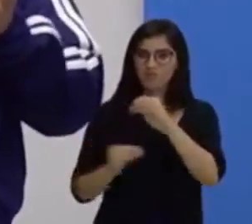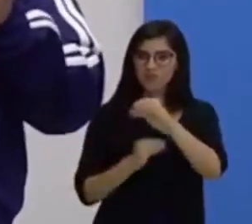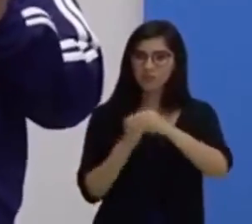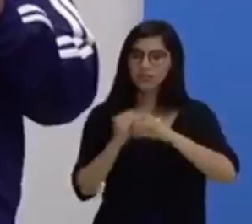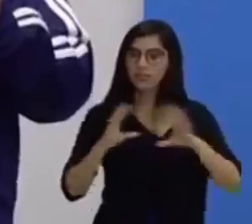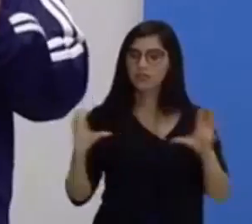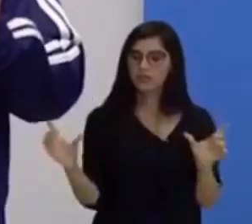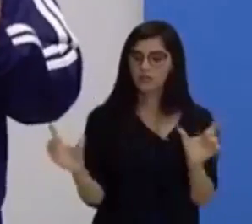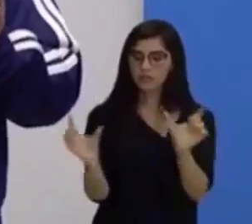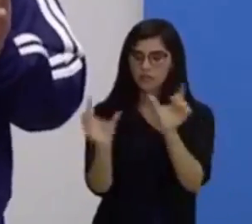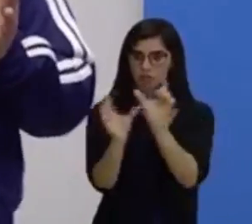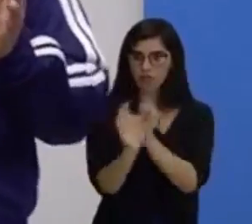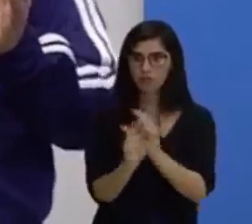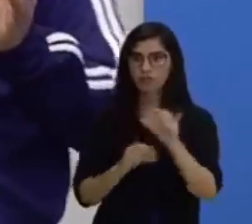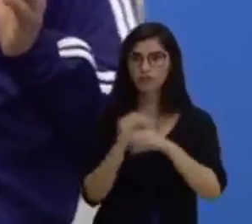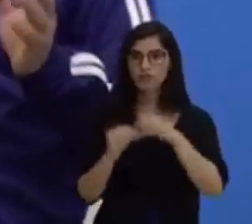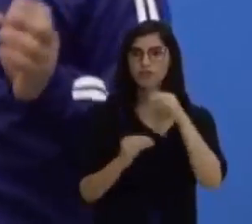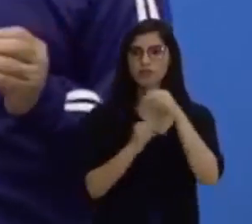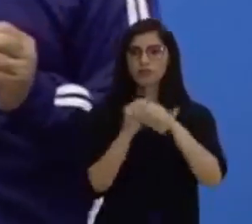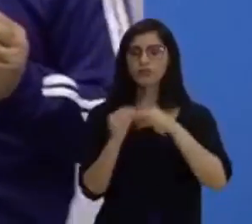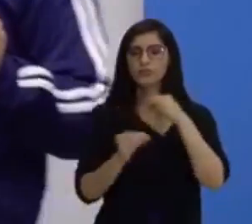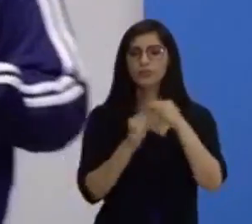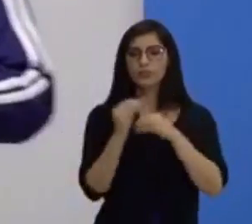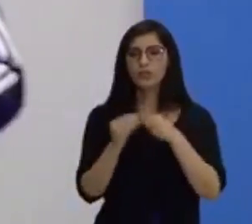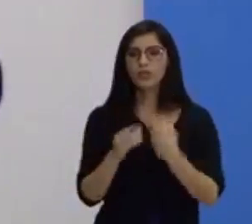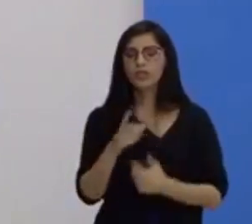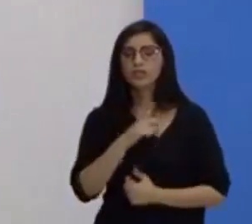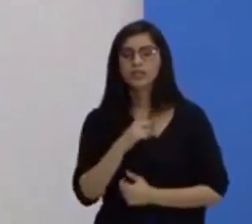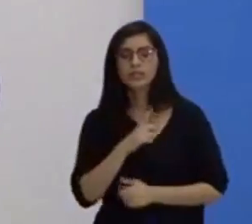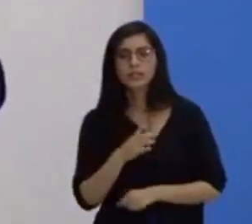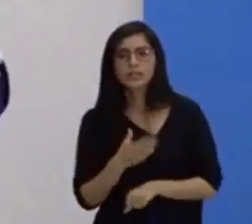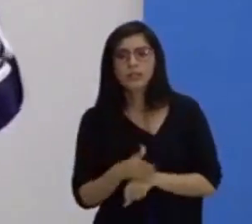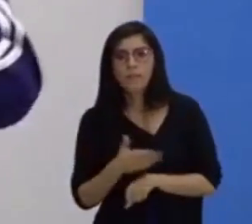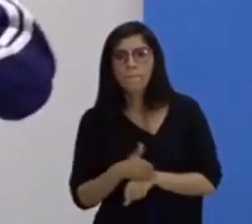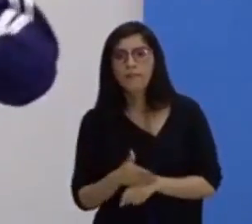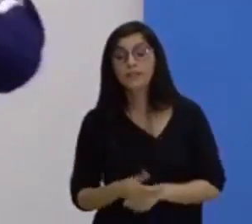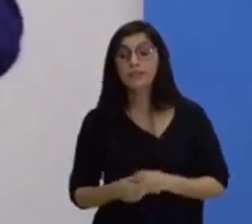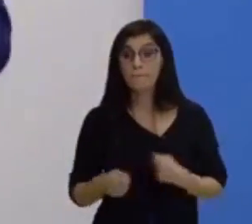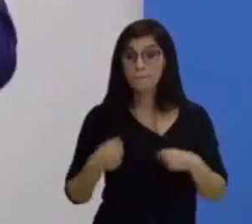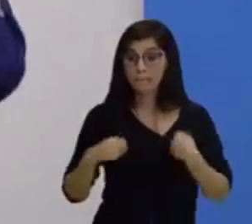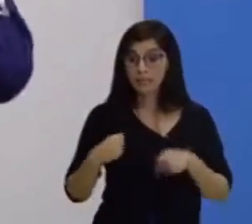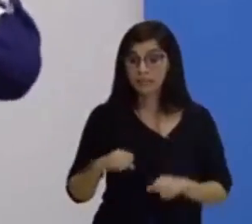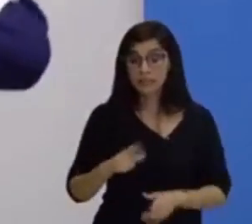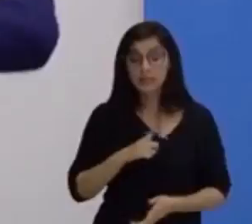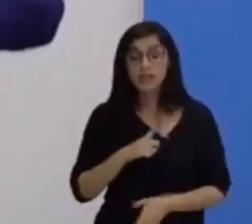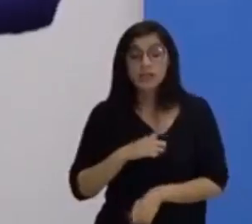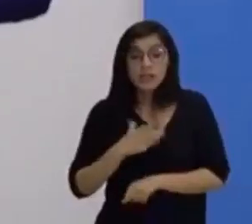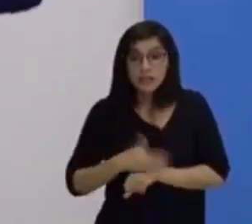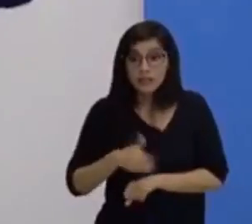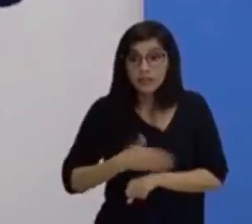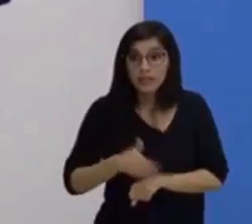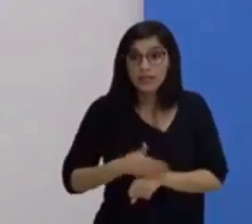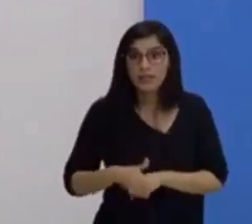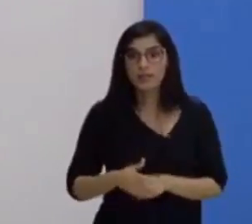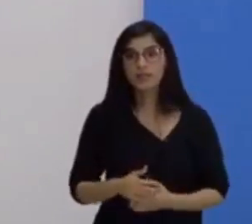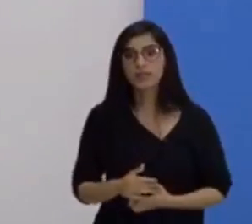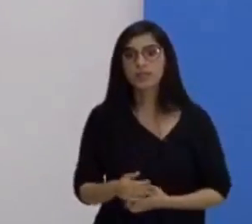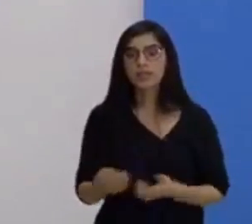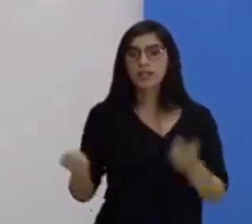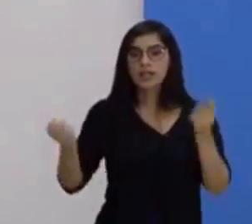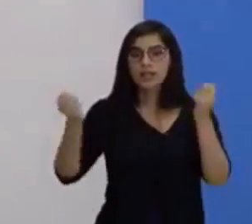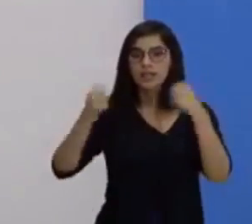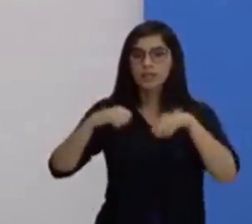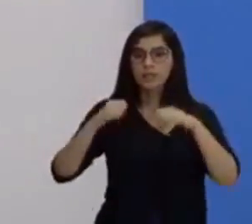duas formas, as duas exigências, no qual ela exige mesmo. Se você treinar, você tem essa capacidade